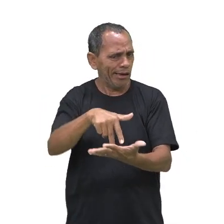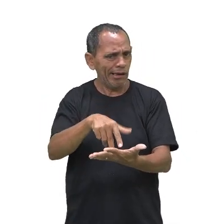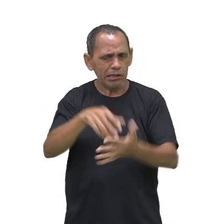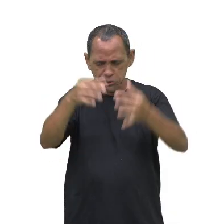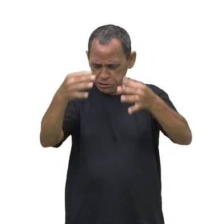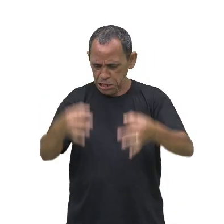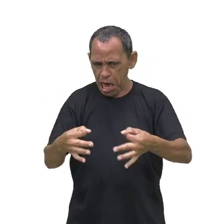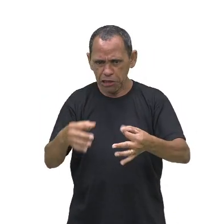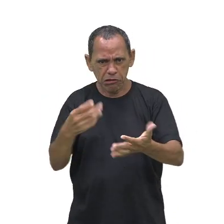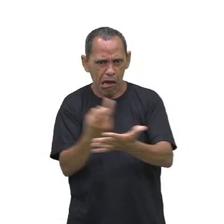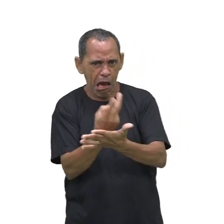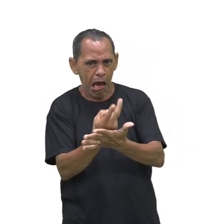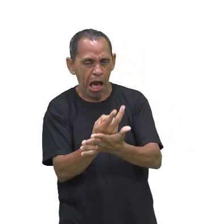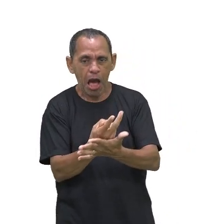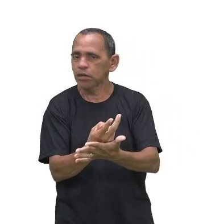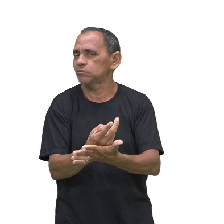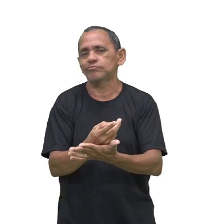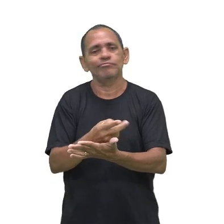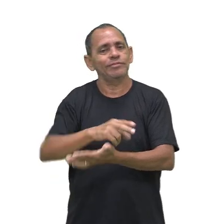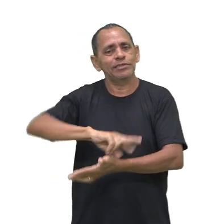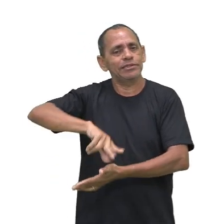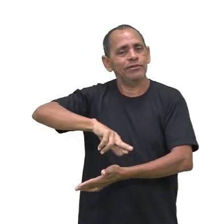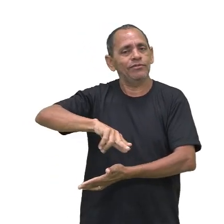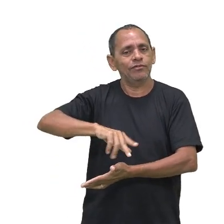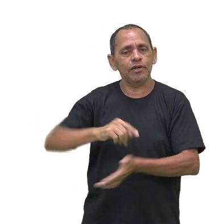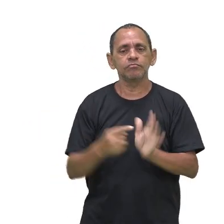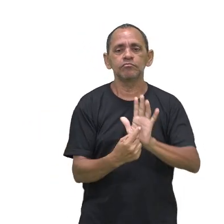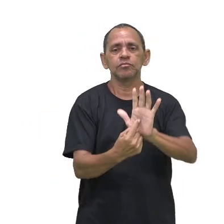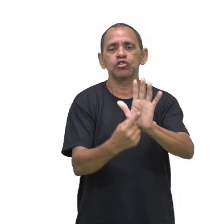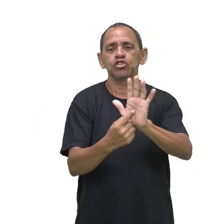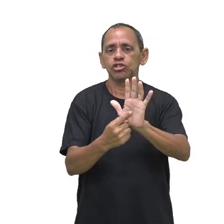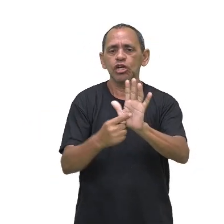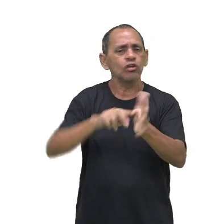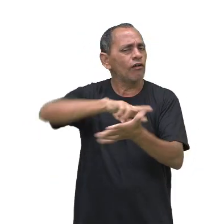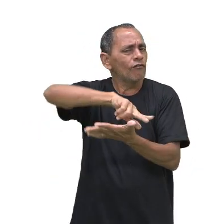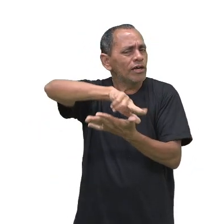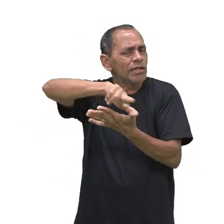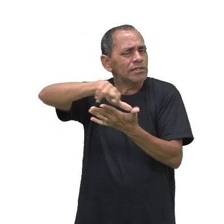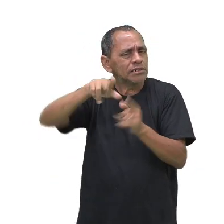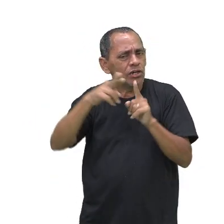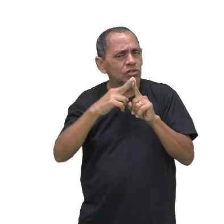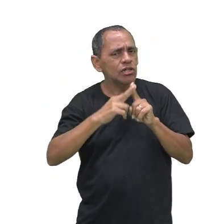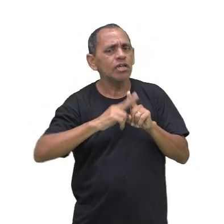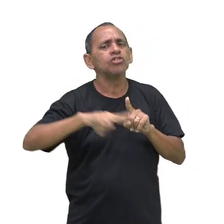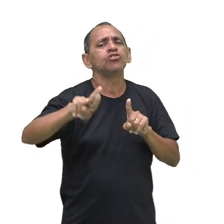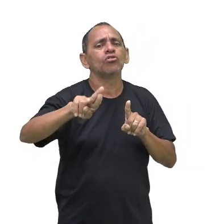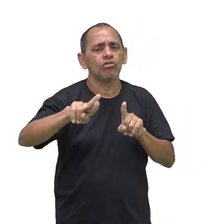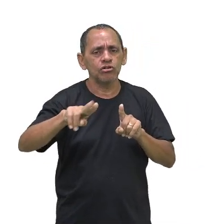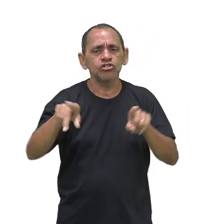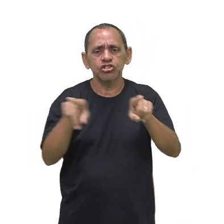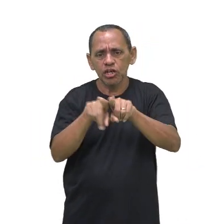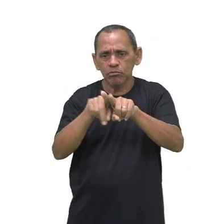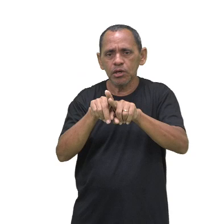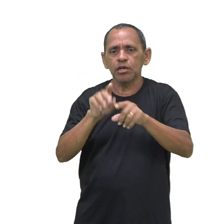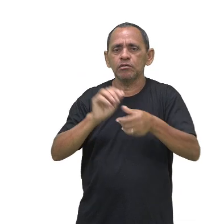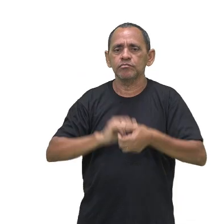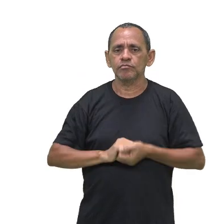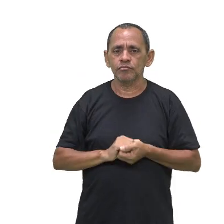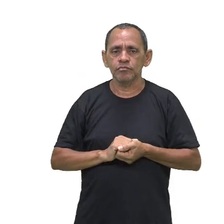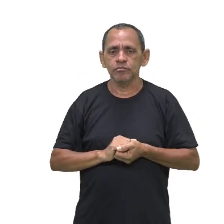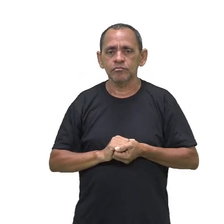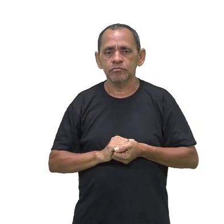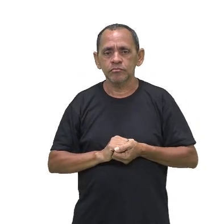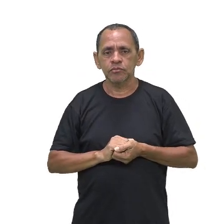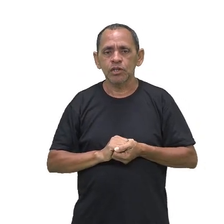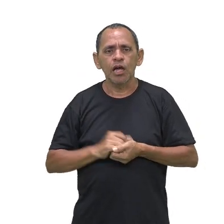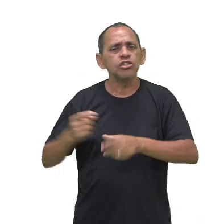apresentando para vocês essa diversidade. E é neste sentido que nós queremos conduzir a